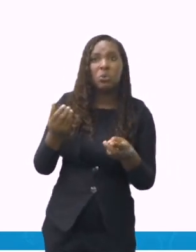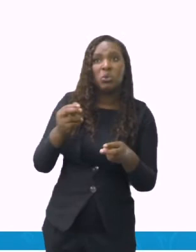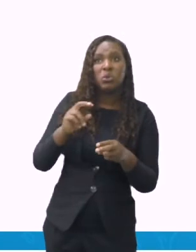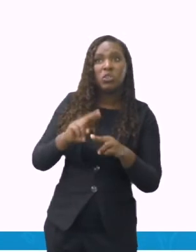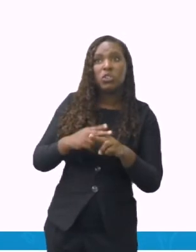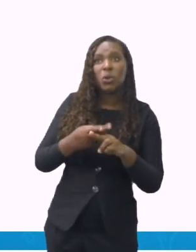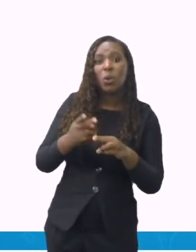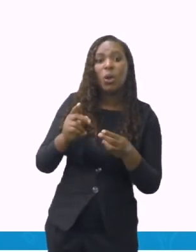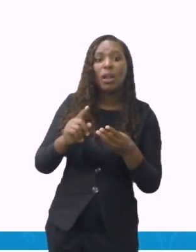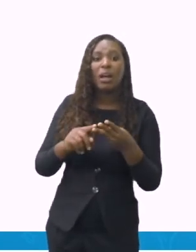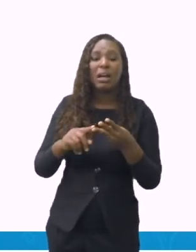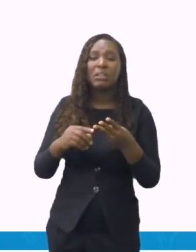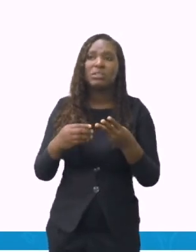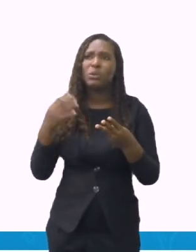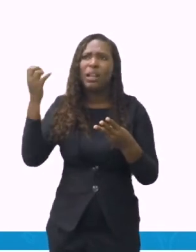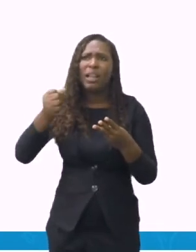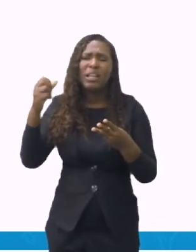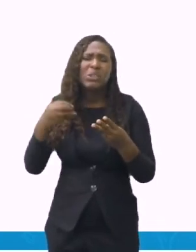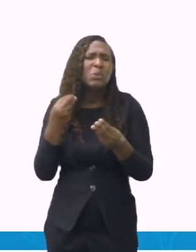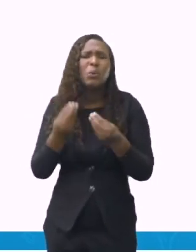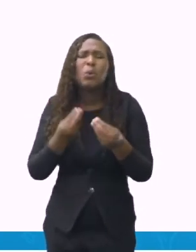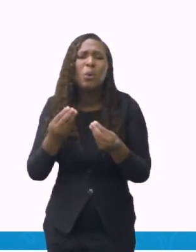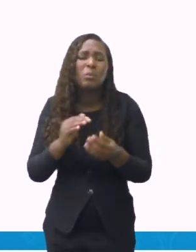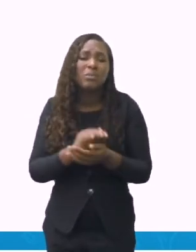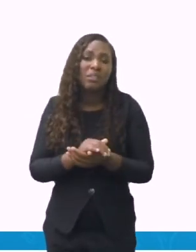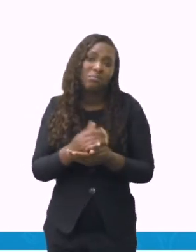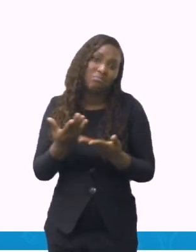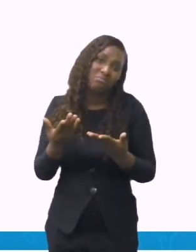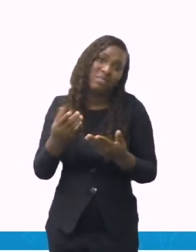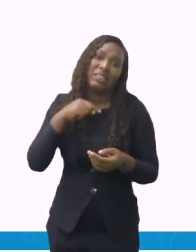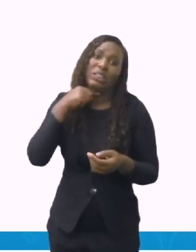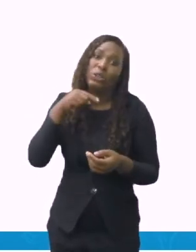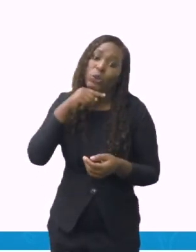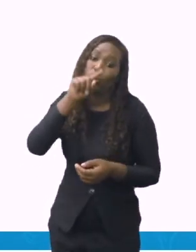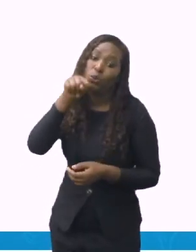colocar o leite fervendo. Me gerou uma dúvida.